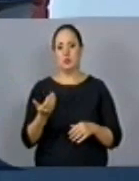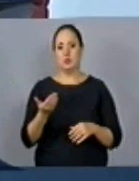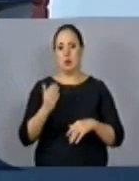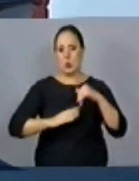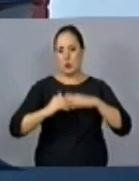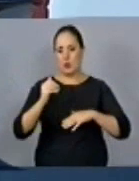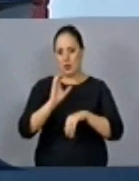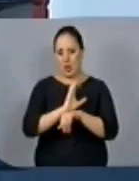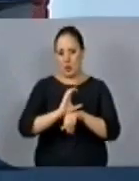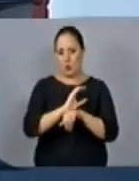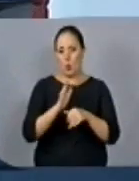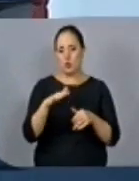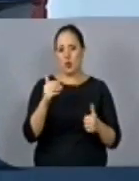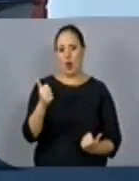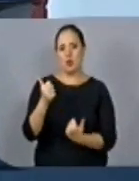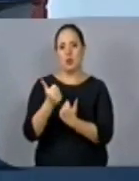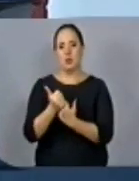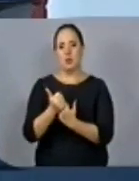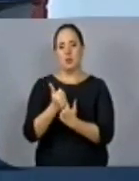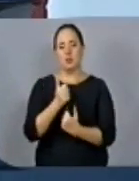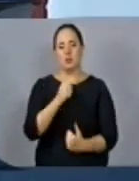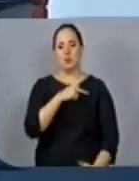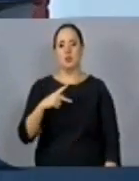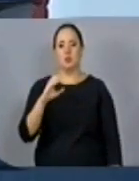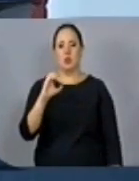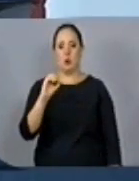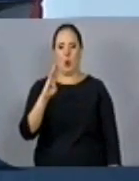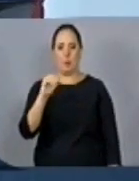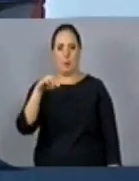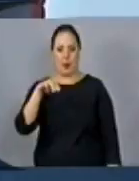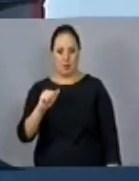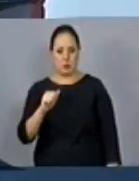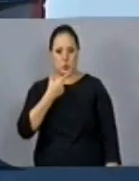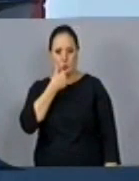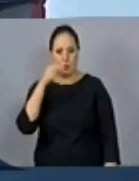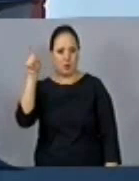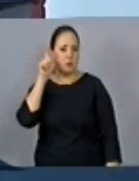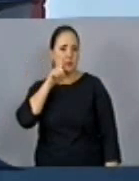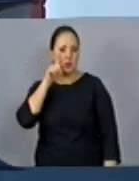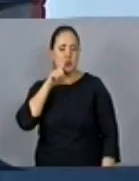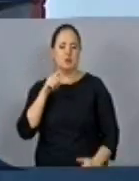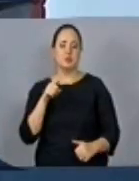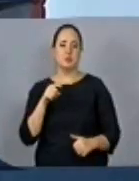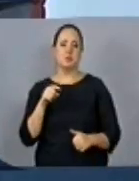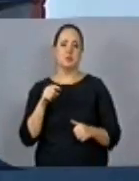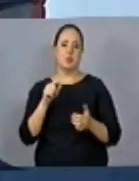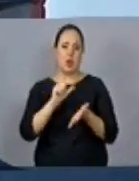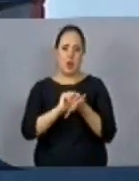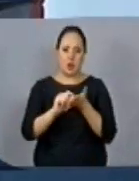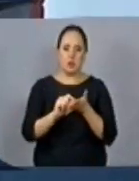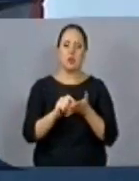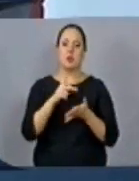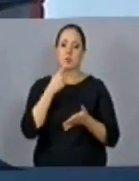assessor do presidente Barack Obama, o professor Cassus, tem uma obra em Harvard, publicada em Harvard, ele